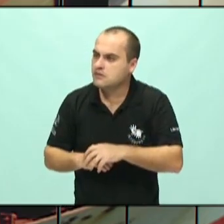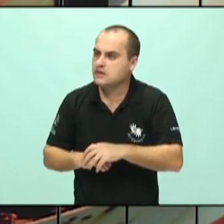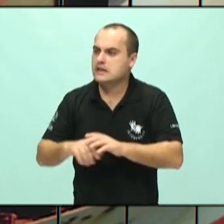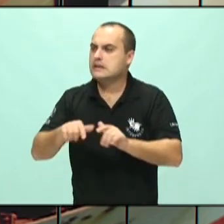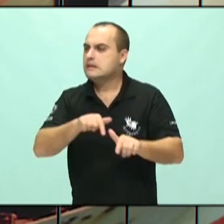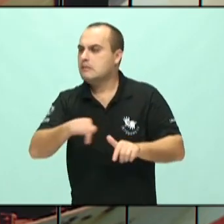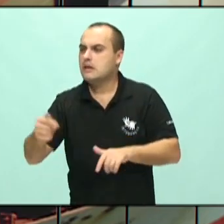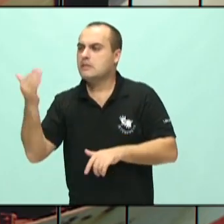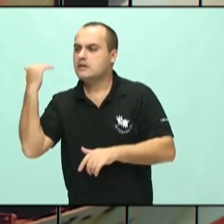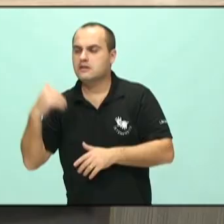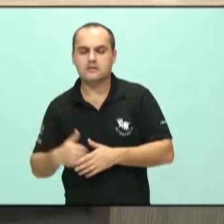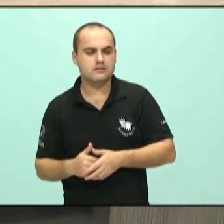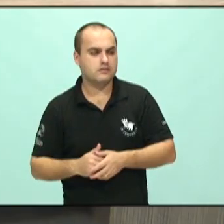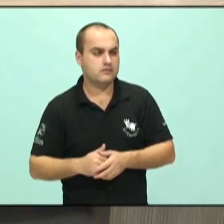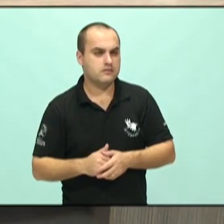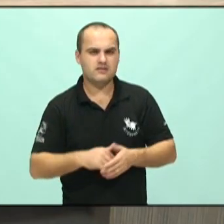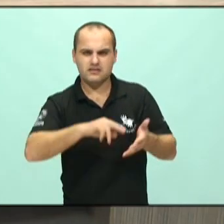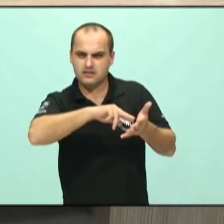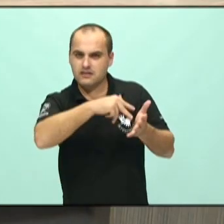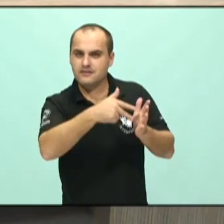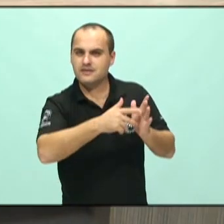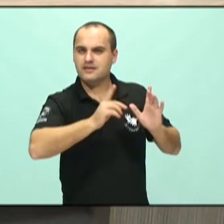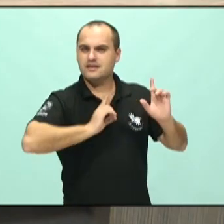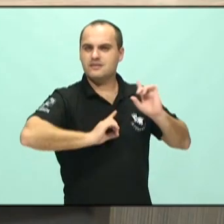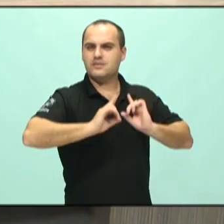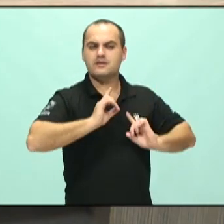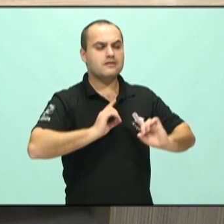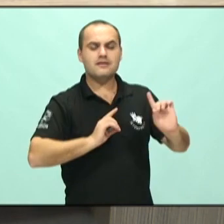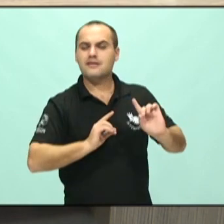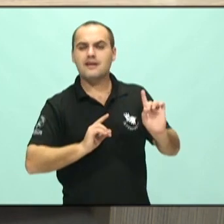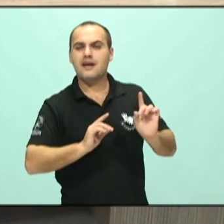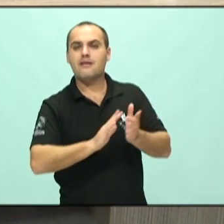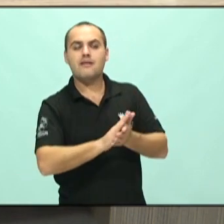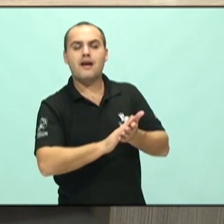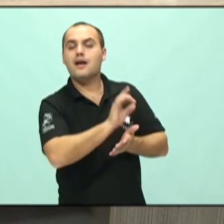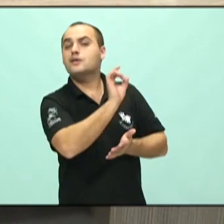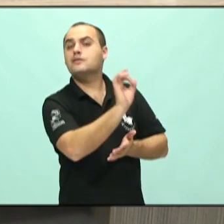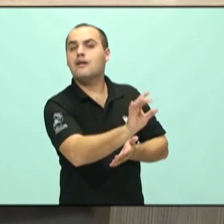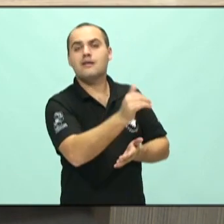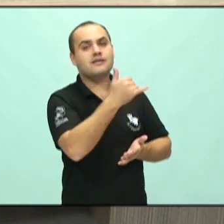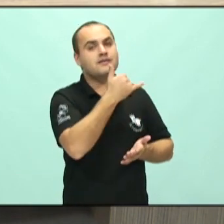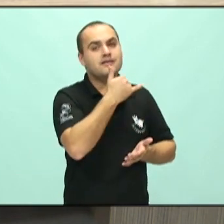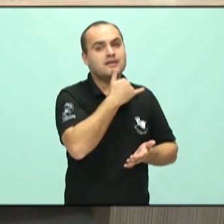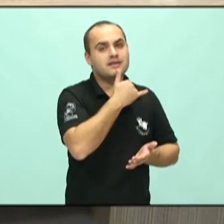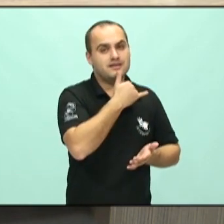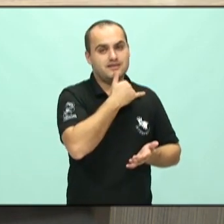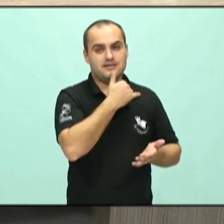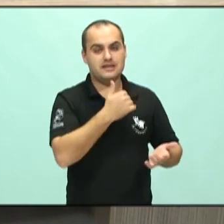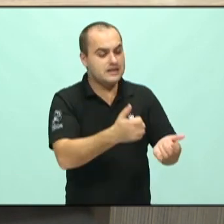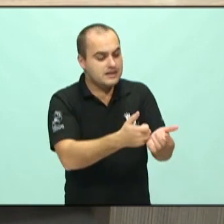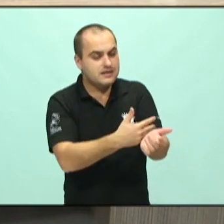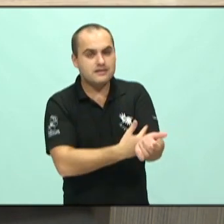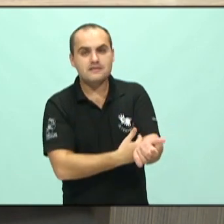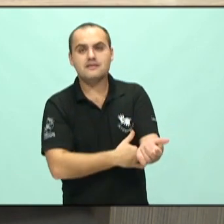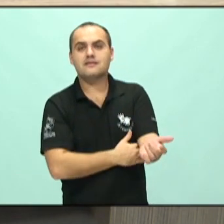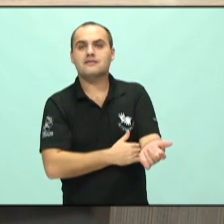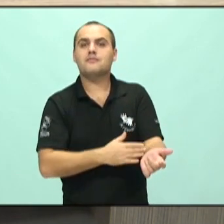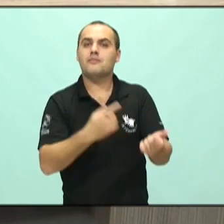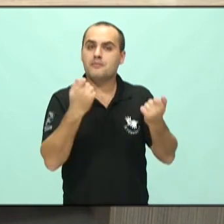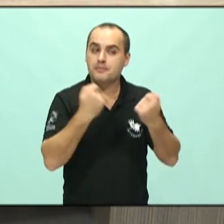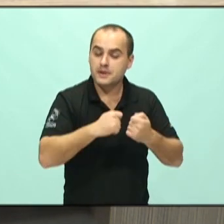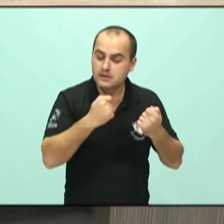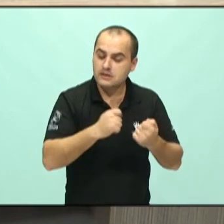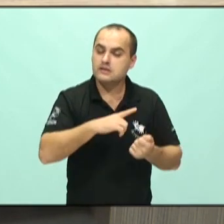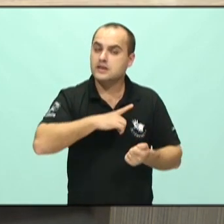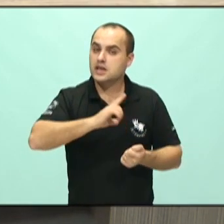congruente com o que está acontecendo na vida dele. Isso não é doença. A gente precisa respeitar o luto. Isso é